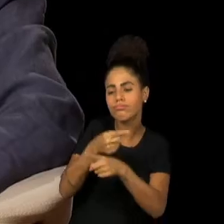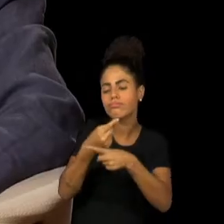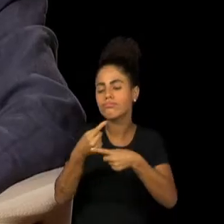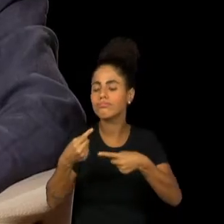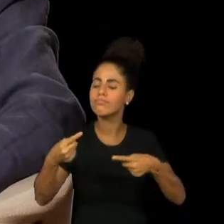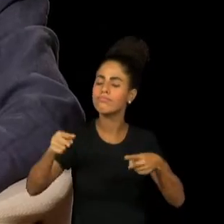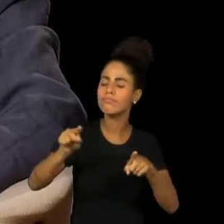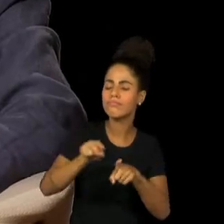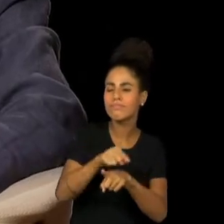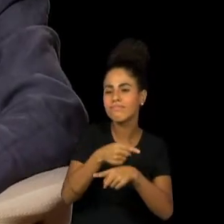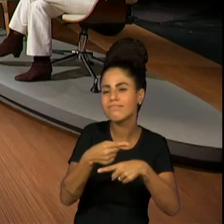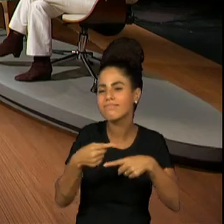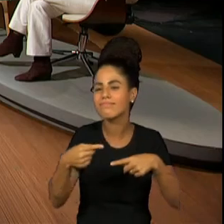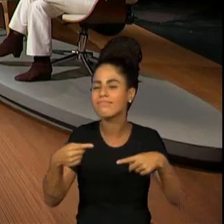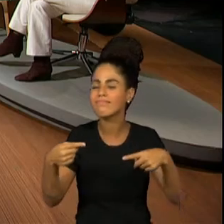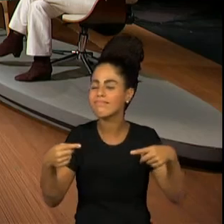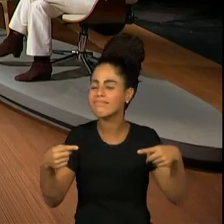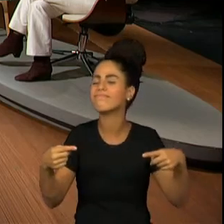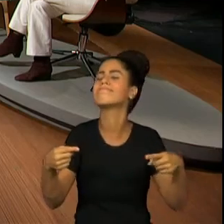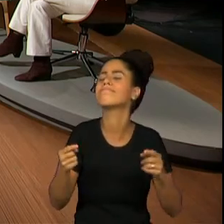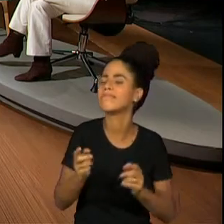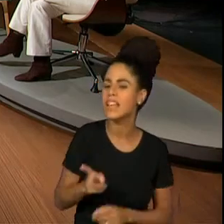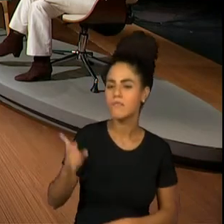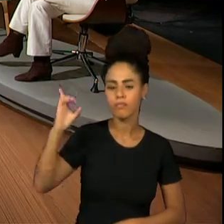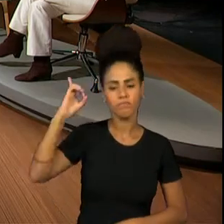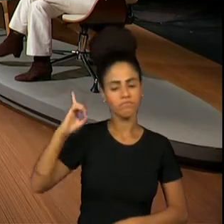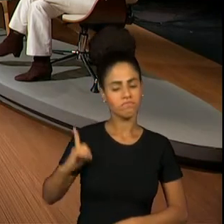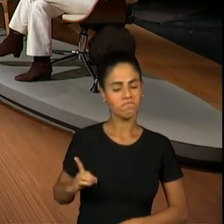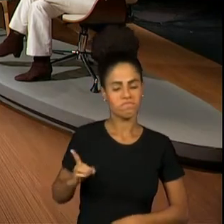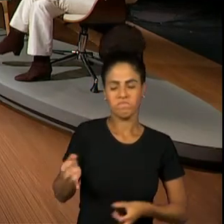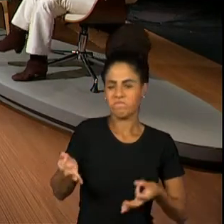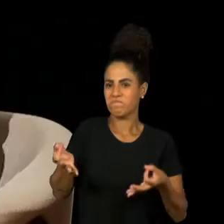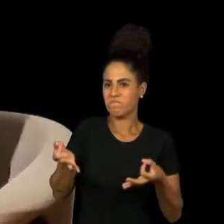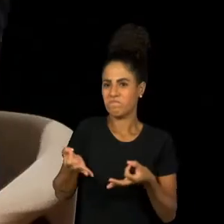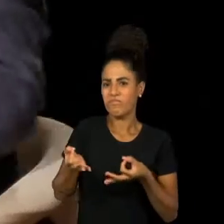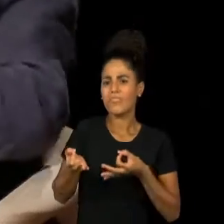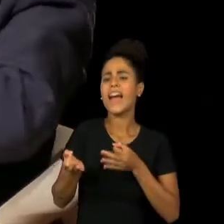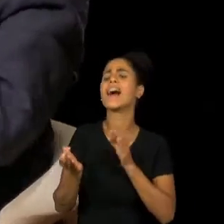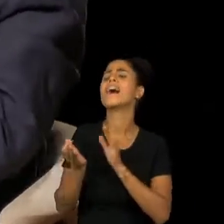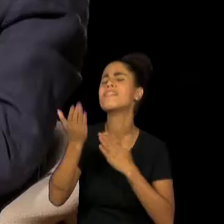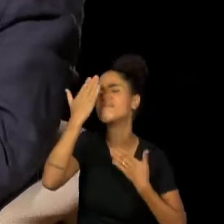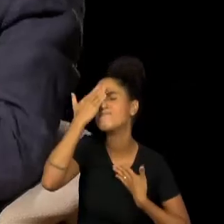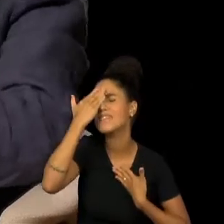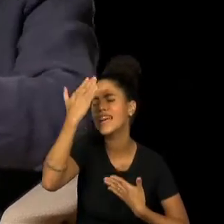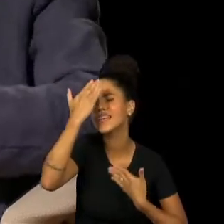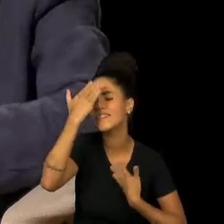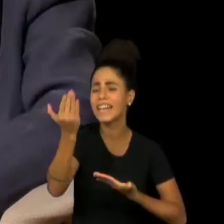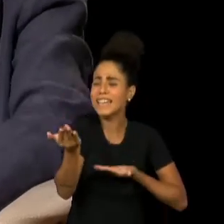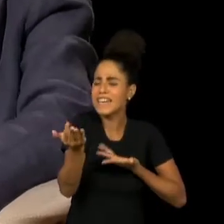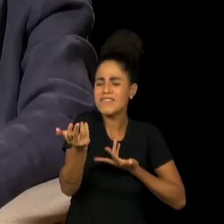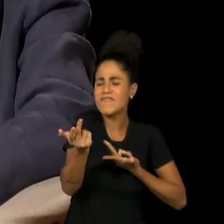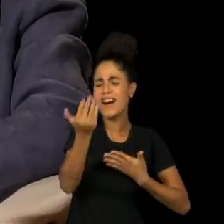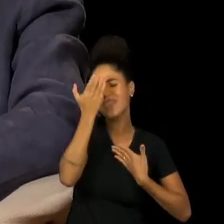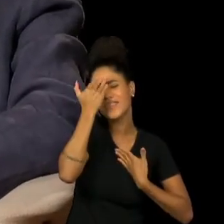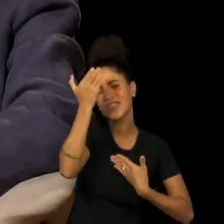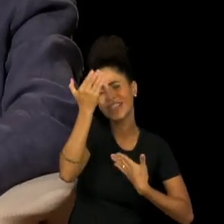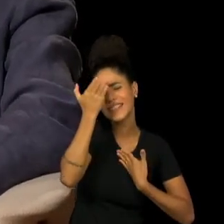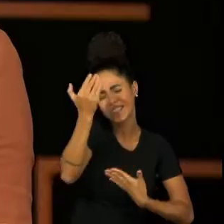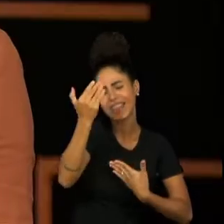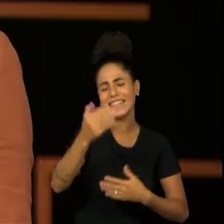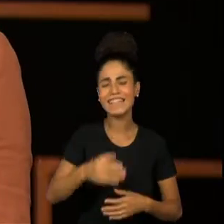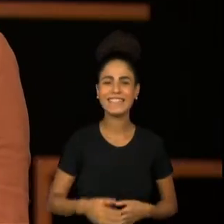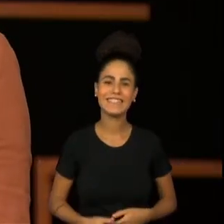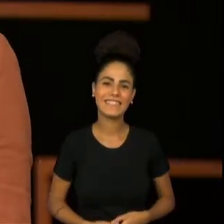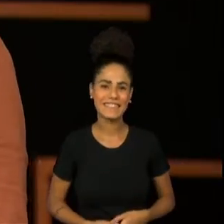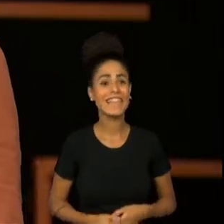Ele é um grande diretor. Muito obrigada, eu digo mesmo e daqui a pouco a gente conversa. E a gente vai ficar